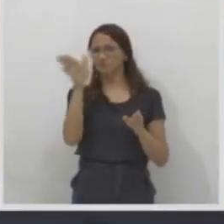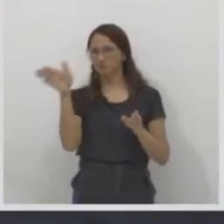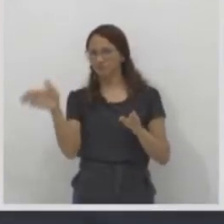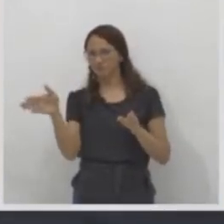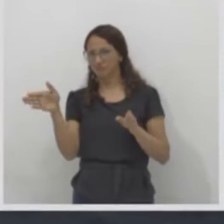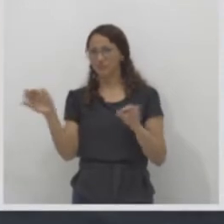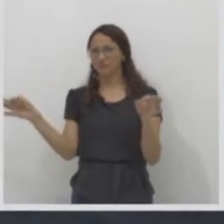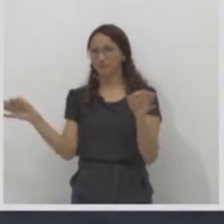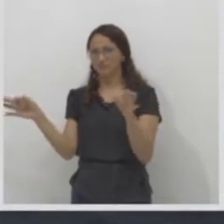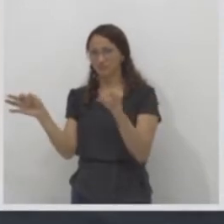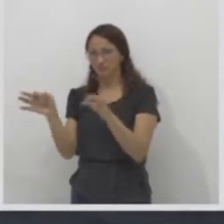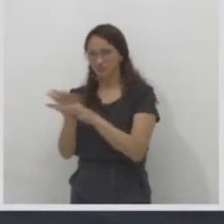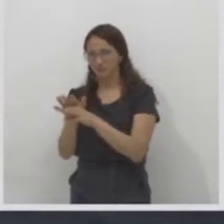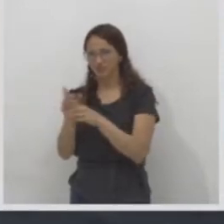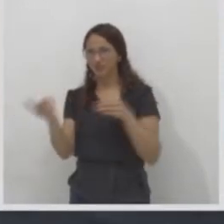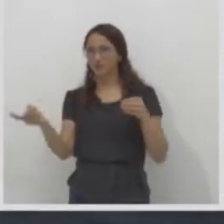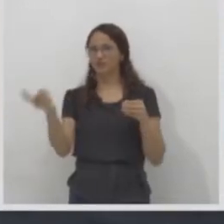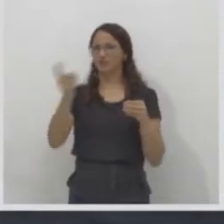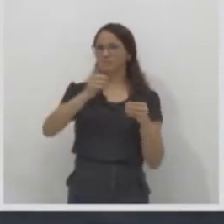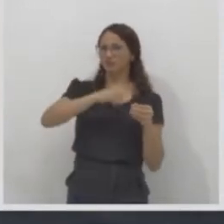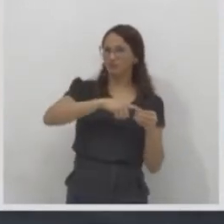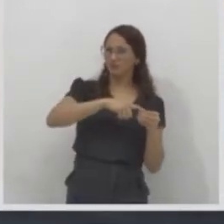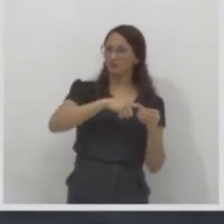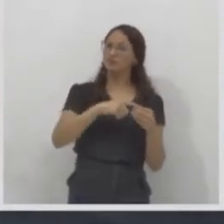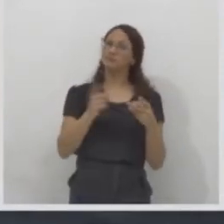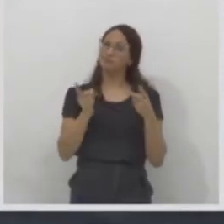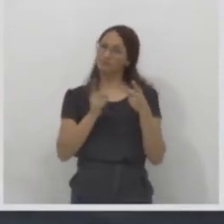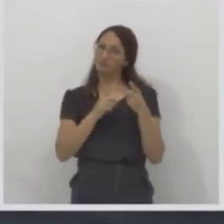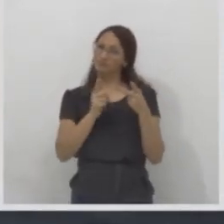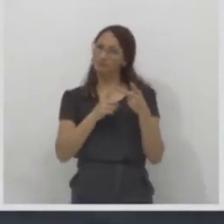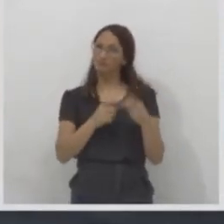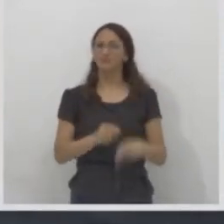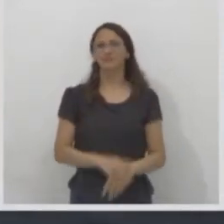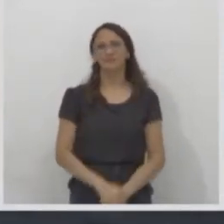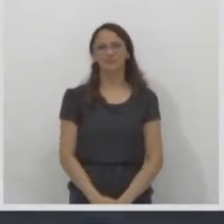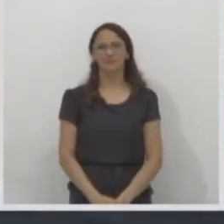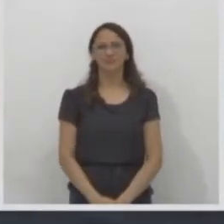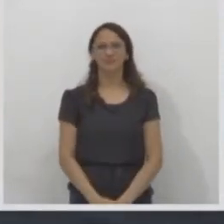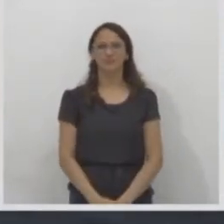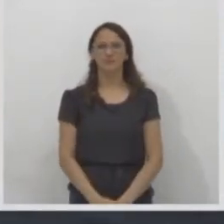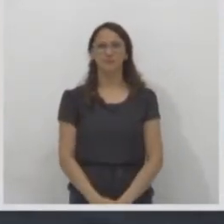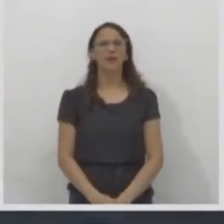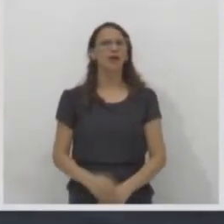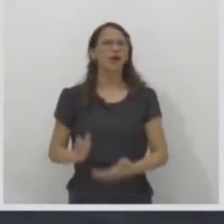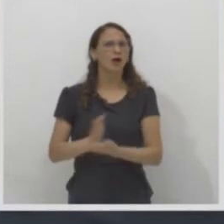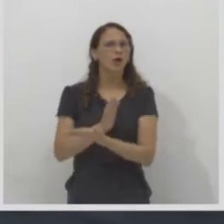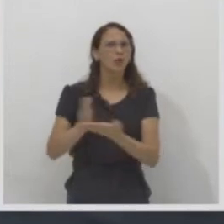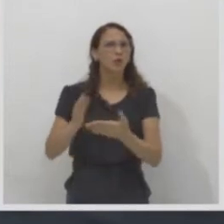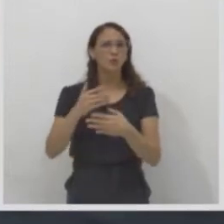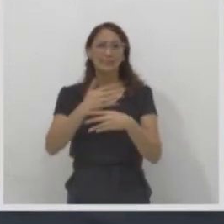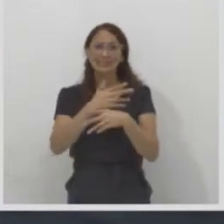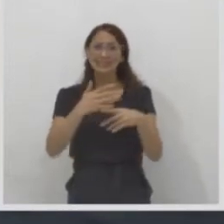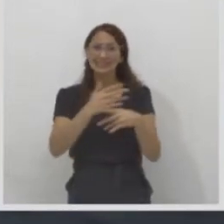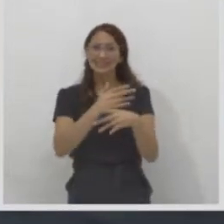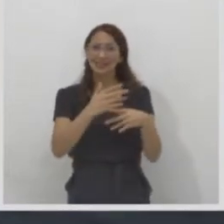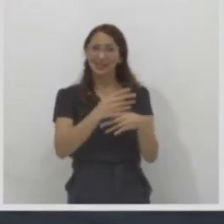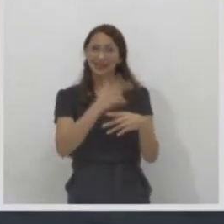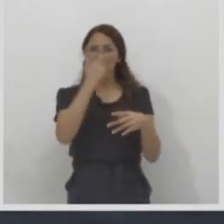do dia eu retornar. Existem cidades, inclusive, que só servem para as pessoas dormirem.